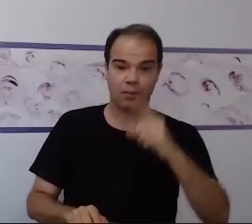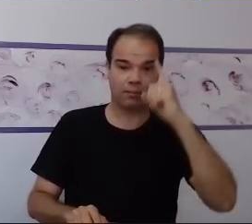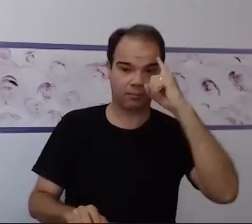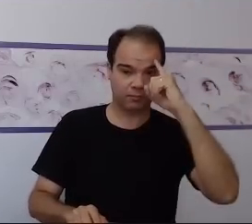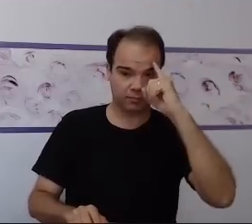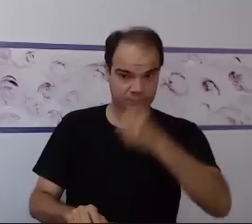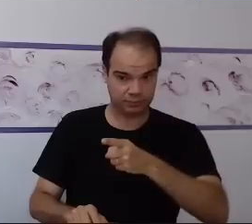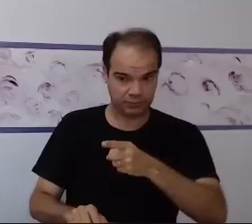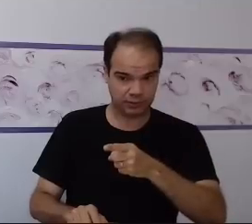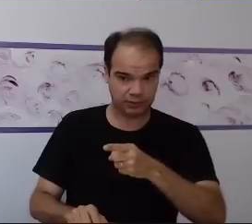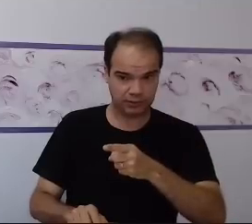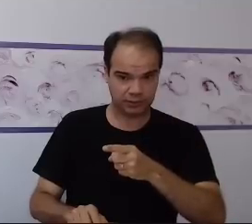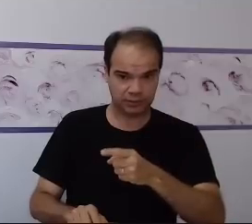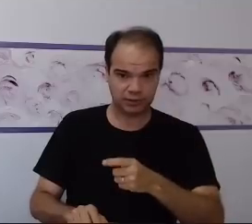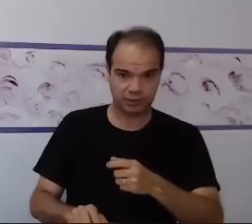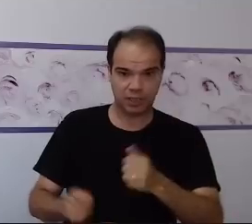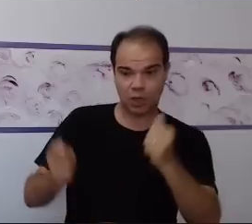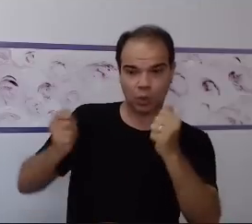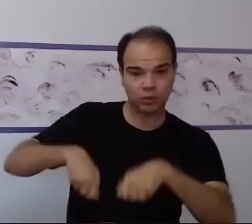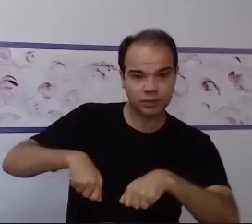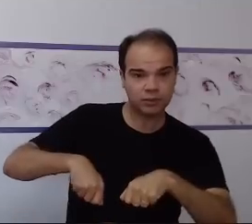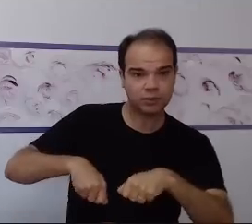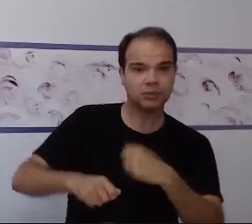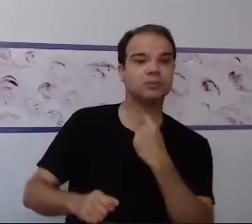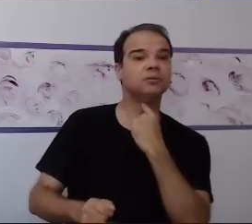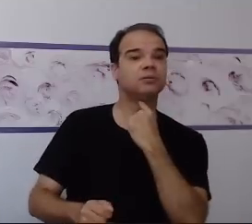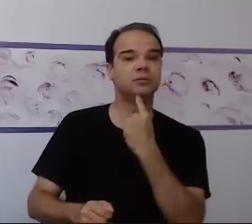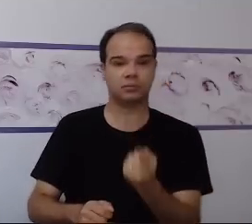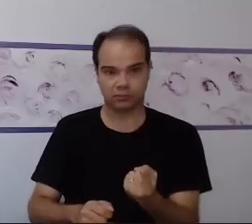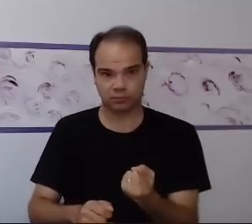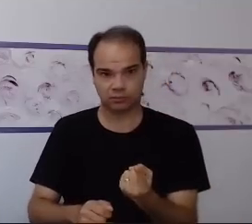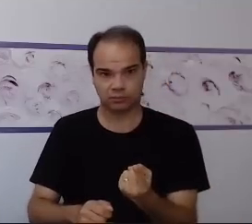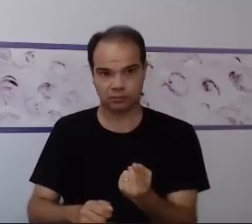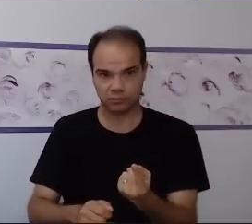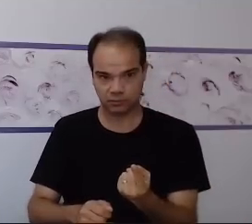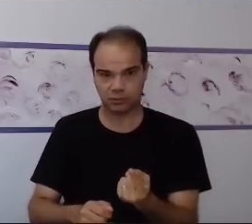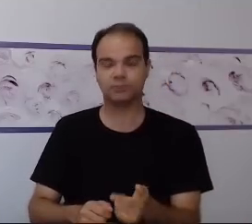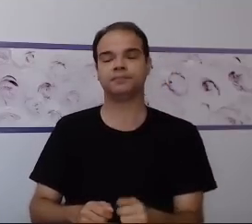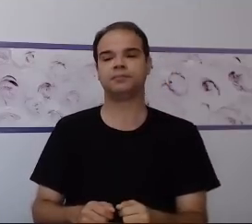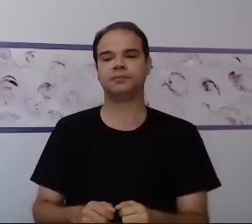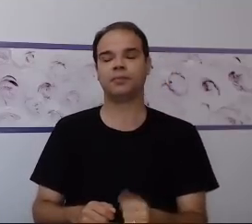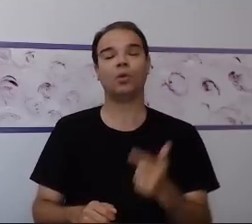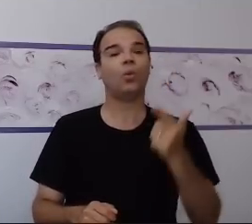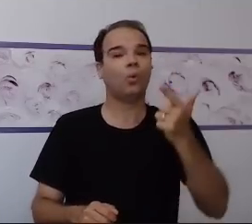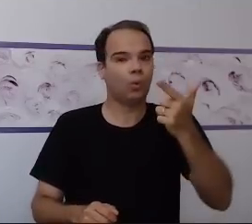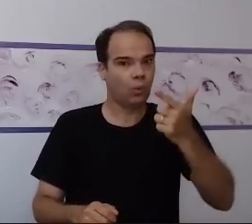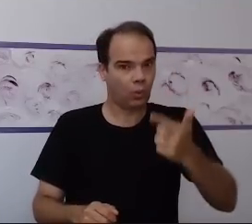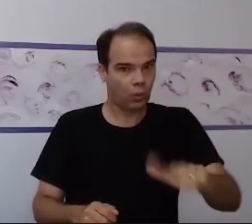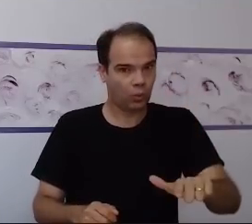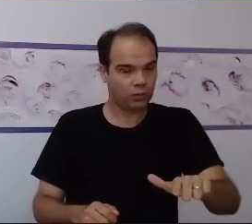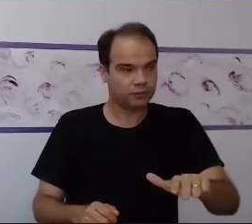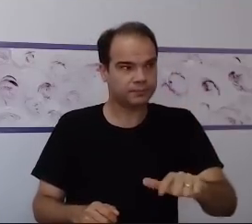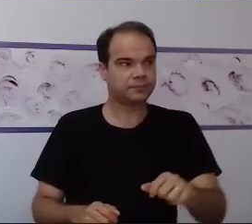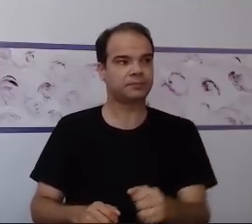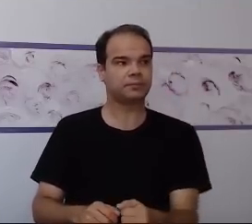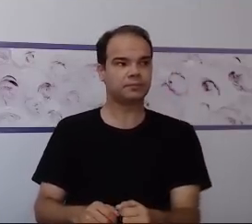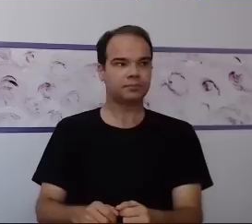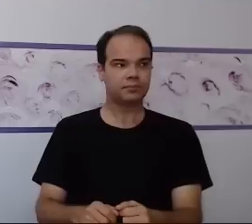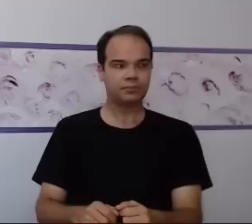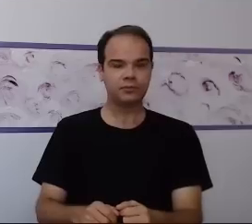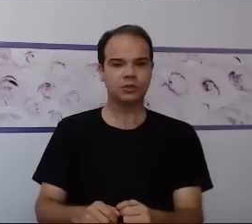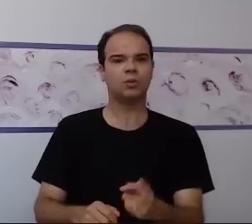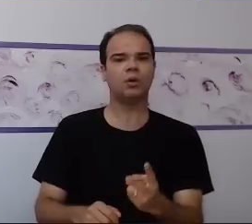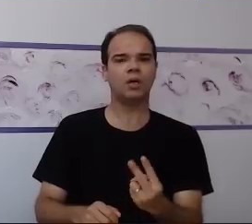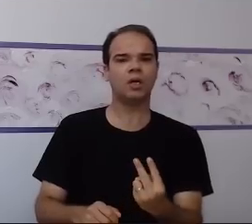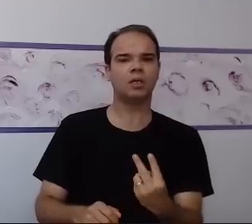indícios de uma alteração na função executiva. Uma outra situação é o controle inibitório. O não